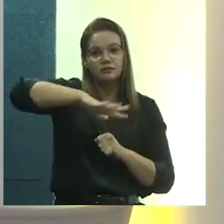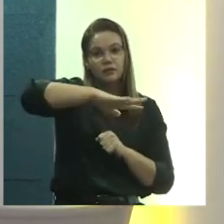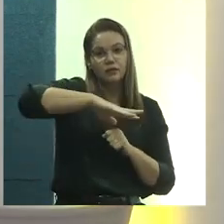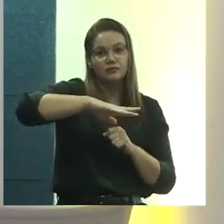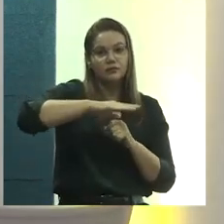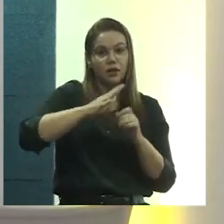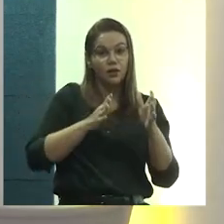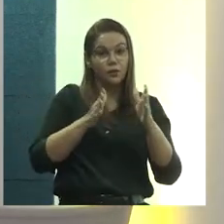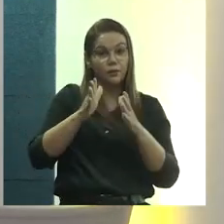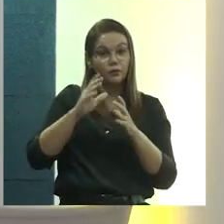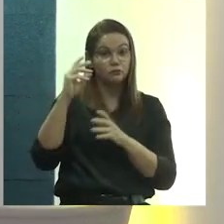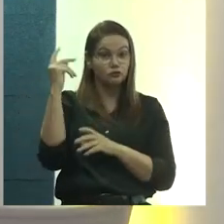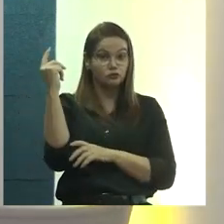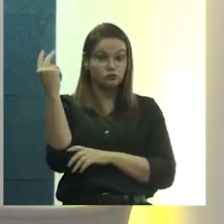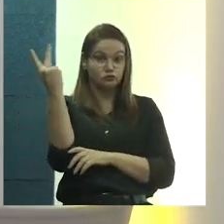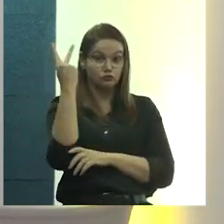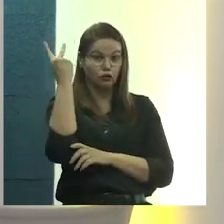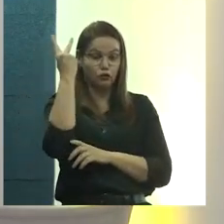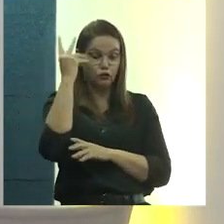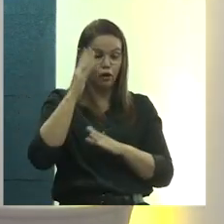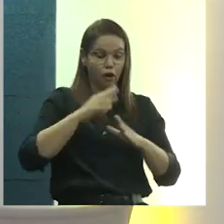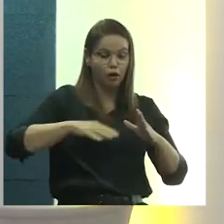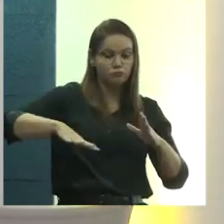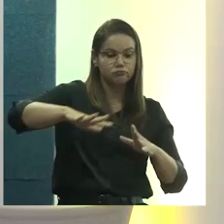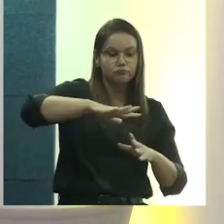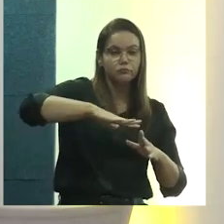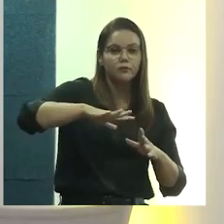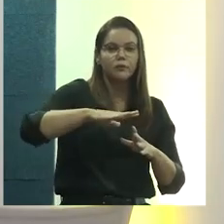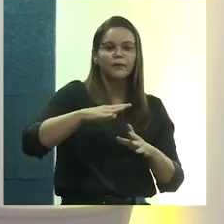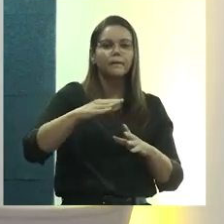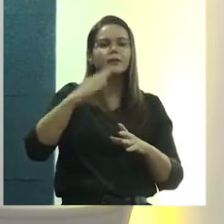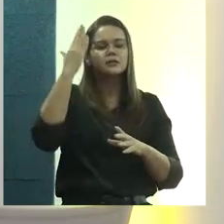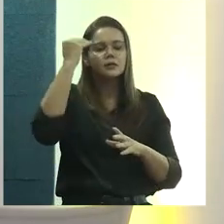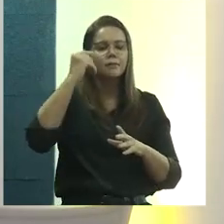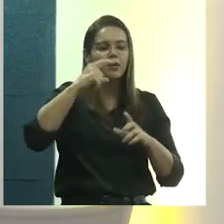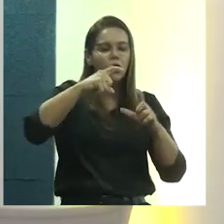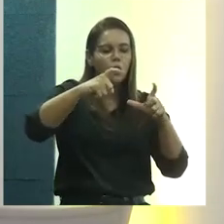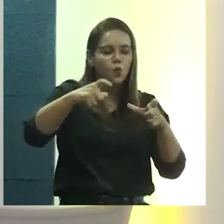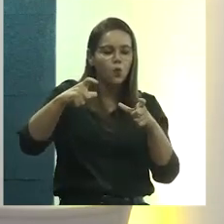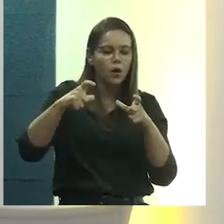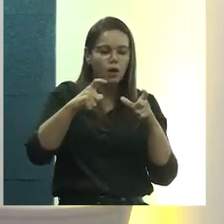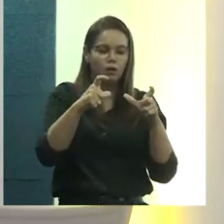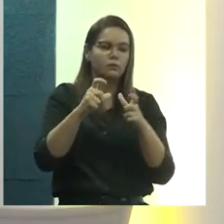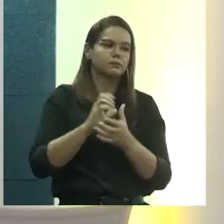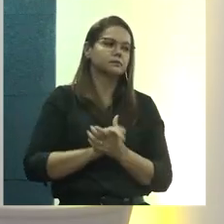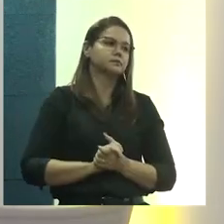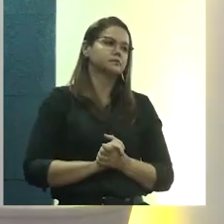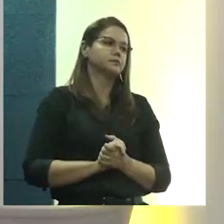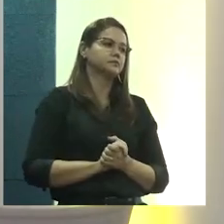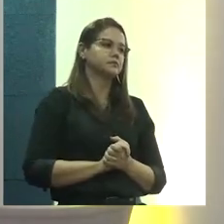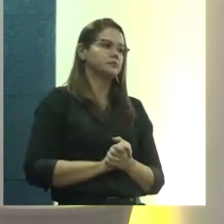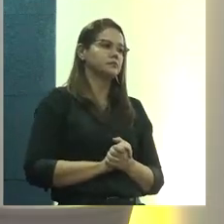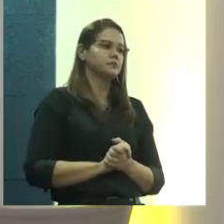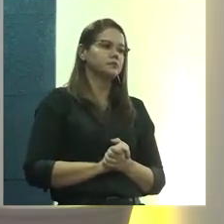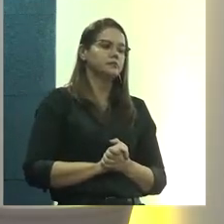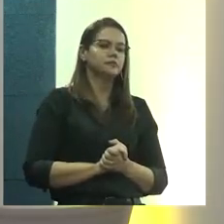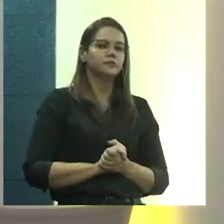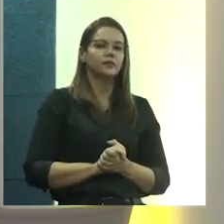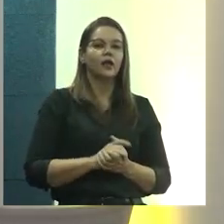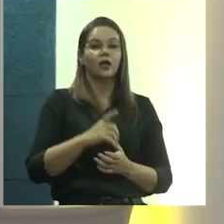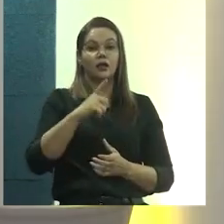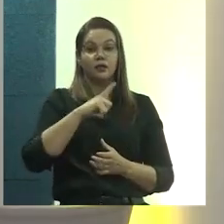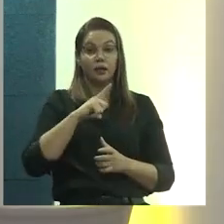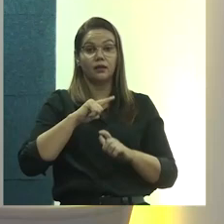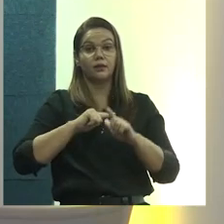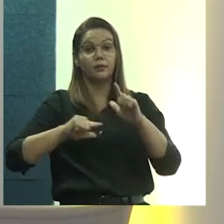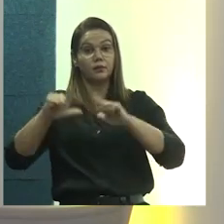perímetro histórico, para exatamente a gente começar a fazer esse reconhecimento do espaço, do território. Aqui, gente tem,